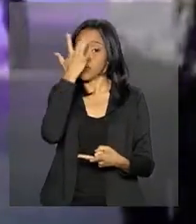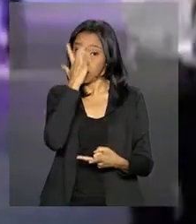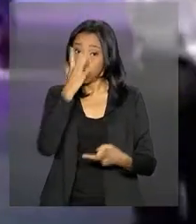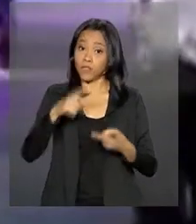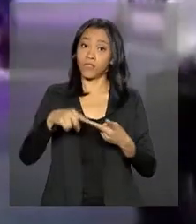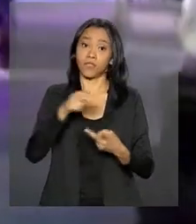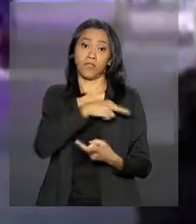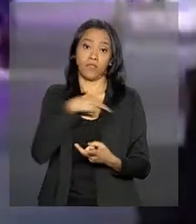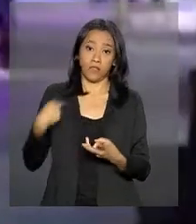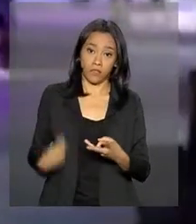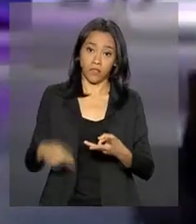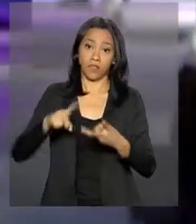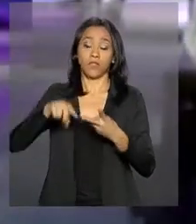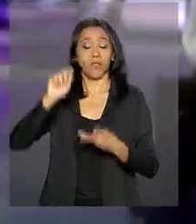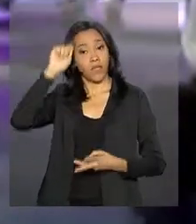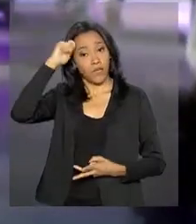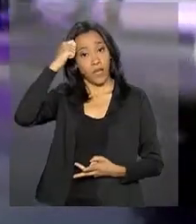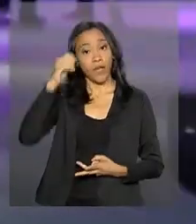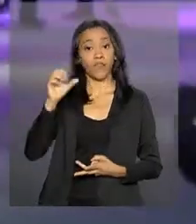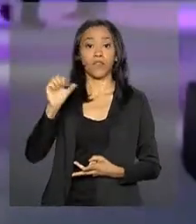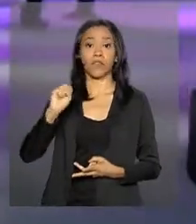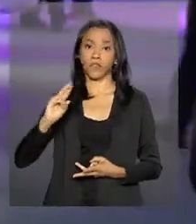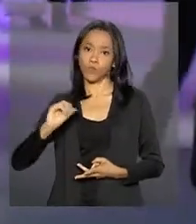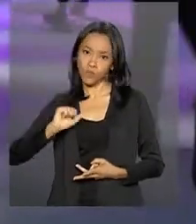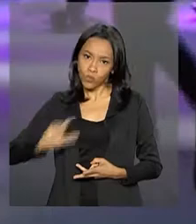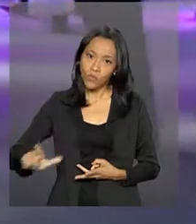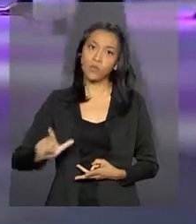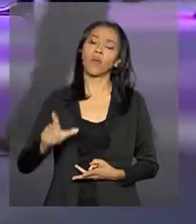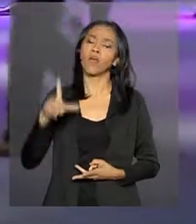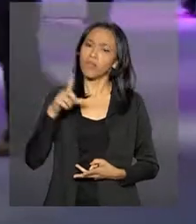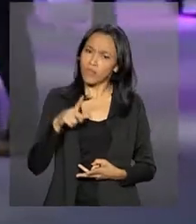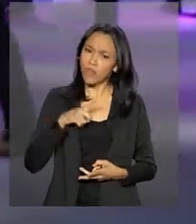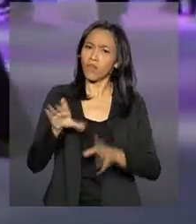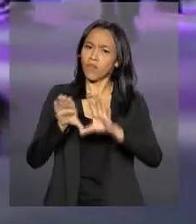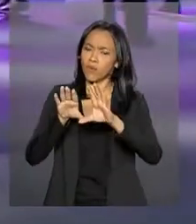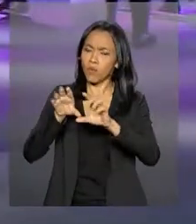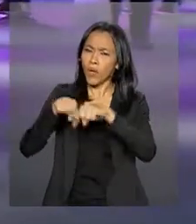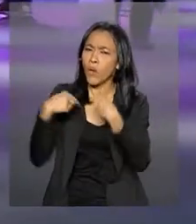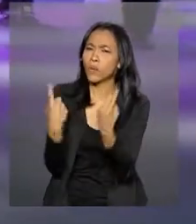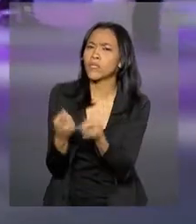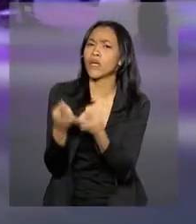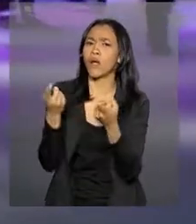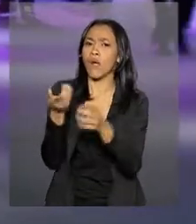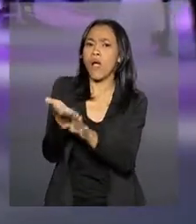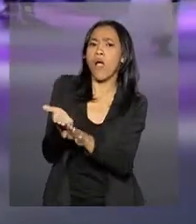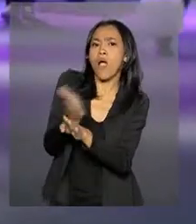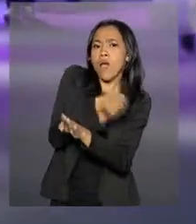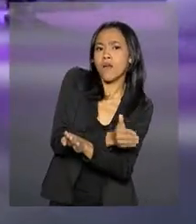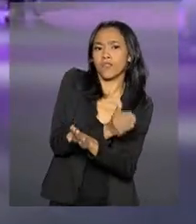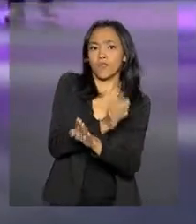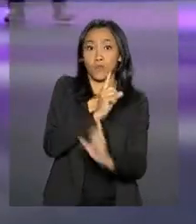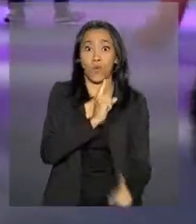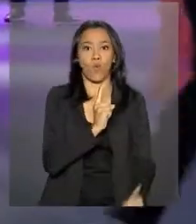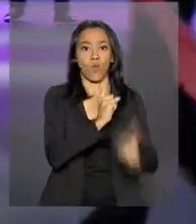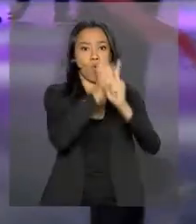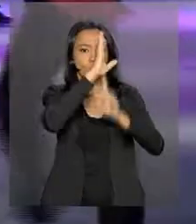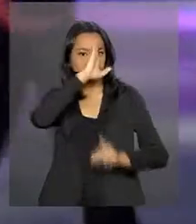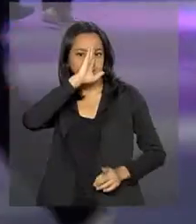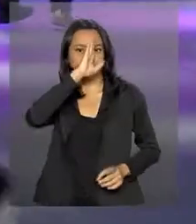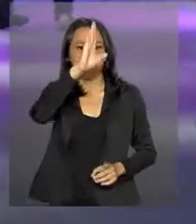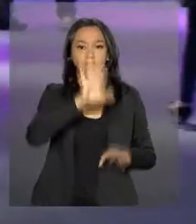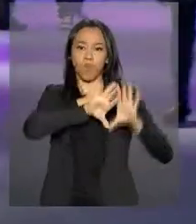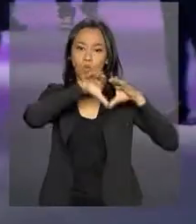e África do Sul. Foi um encontro informal antes do evento principal, que é a cúpula do